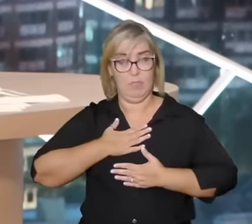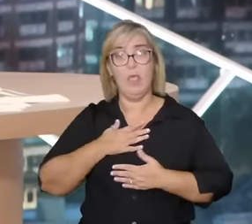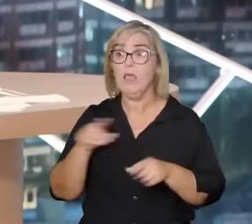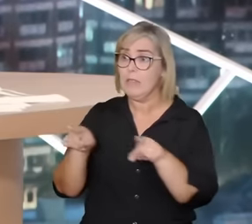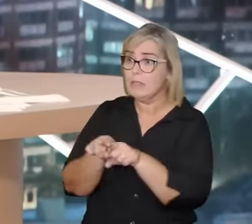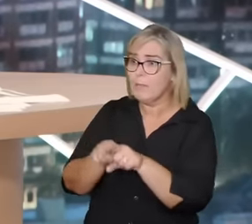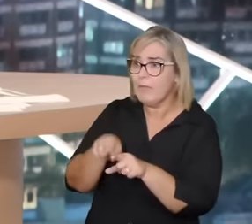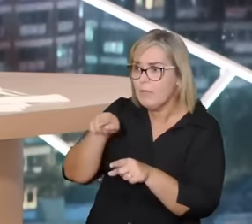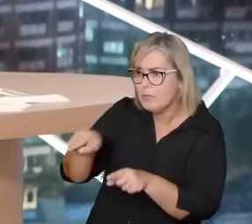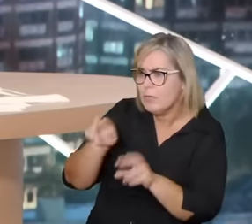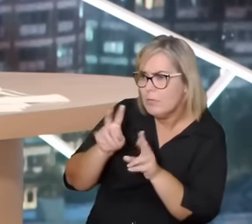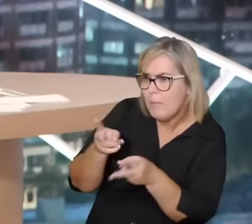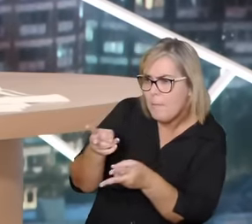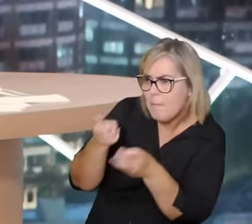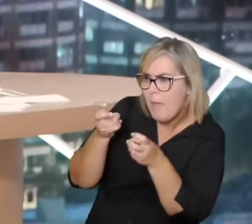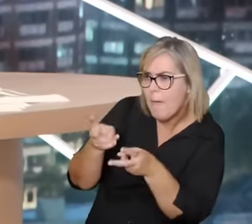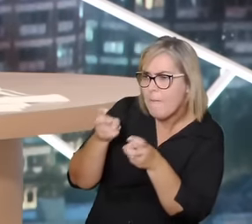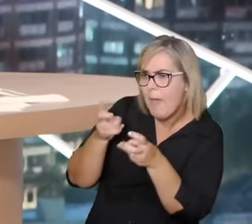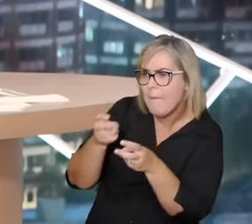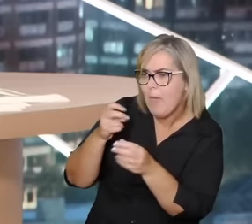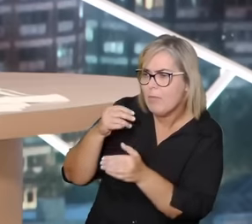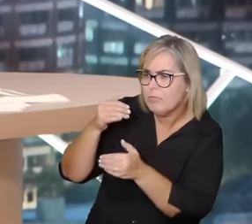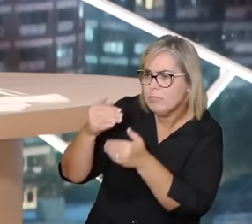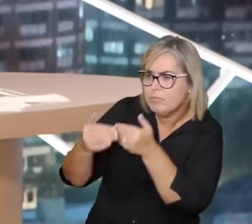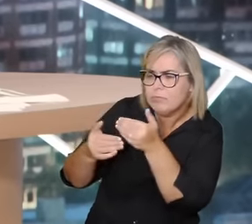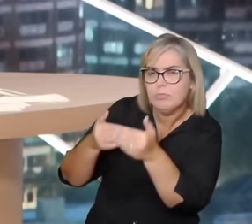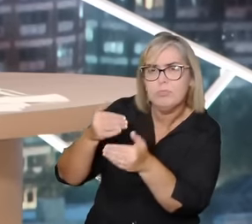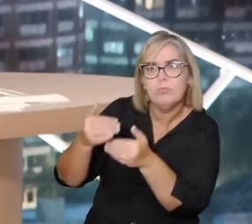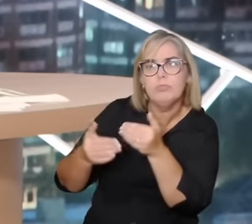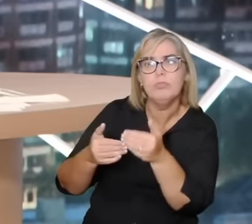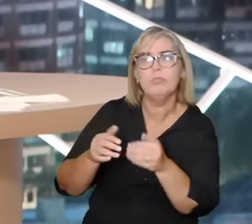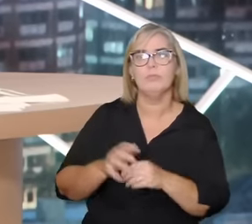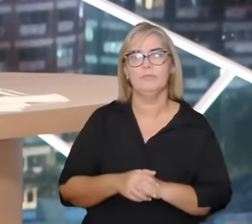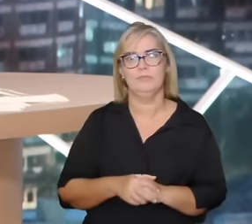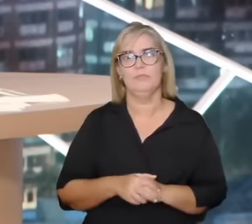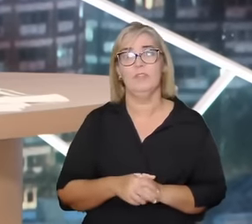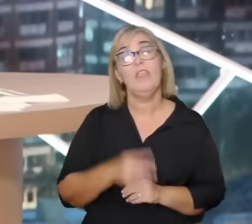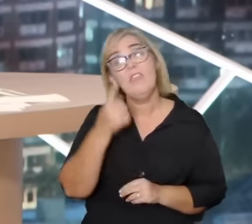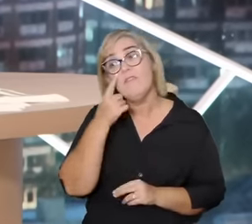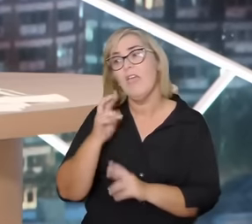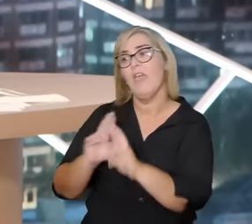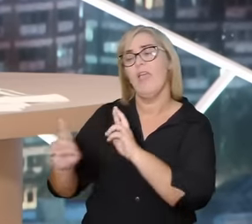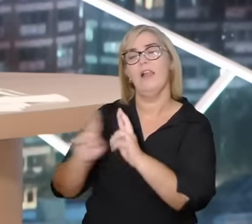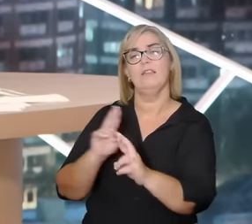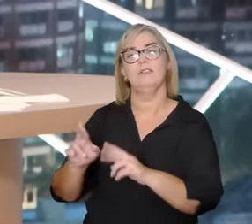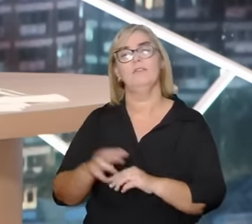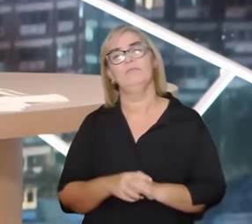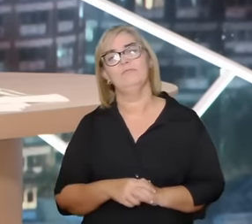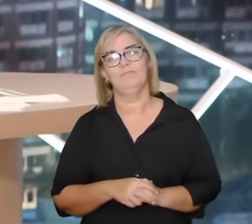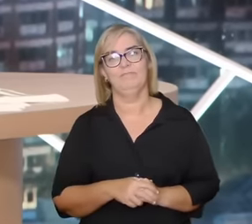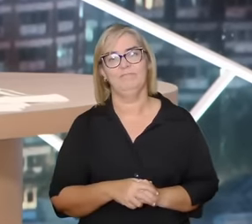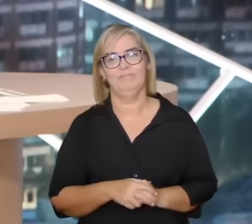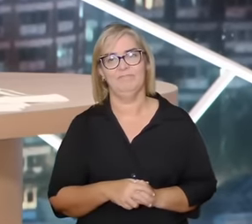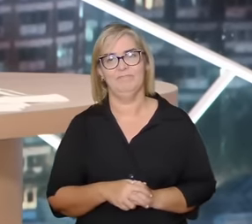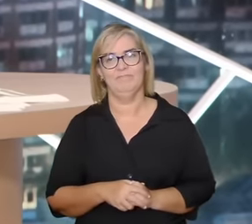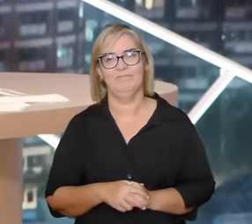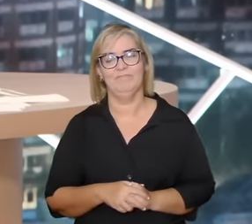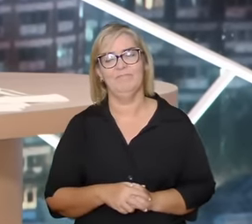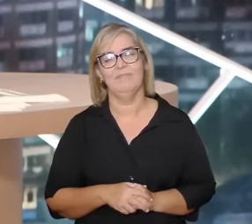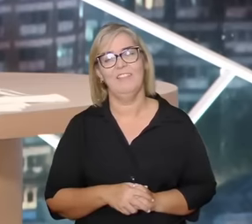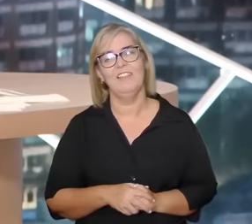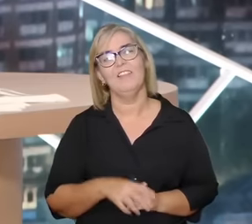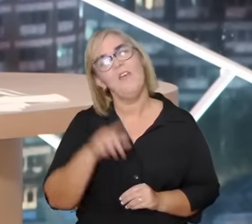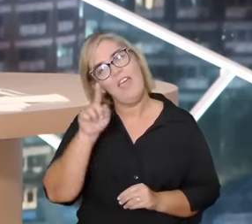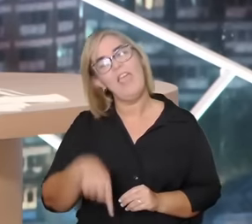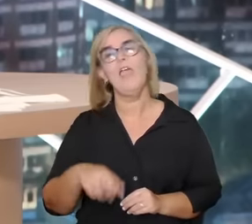entre o que tem o que nós temos e o o outro tem e aí você pode criar uma coreografia da